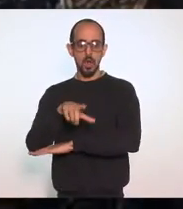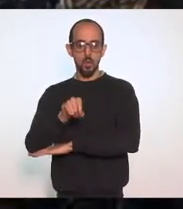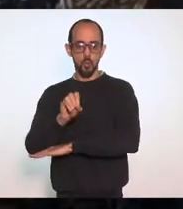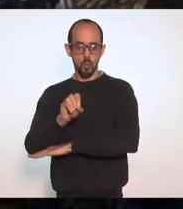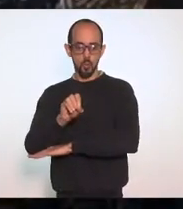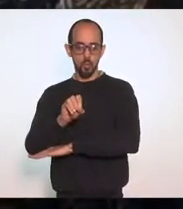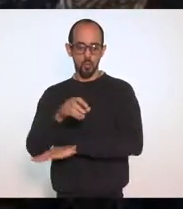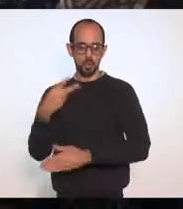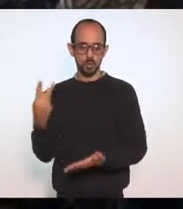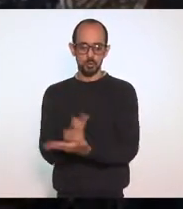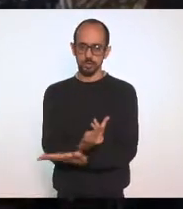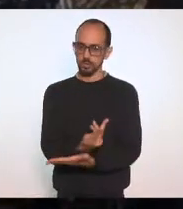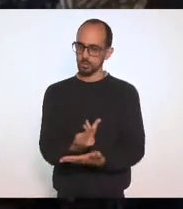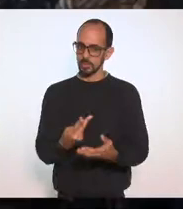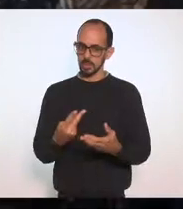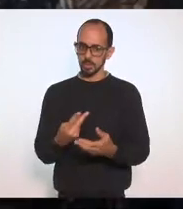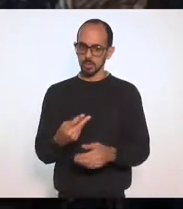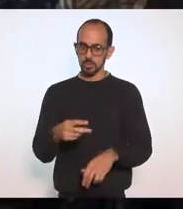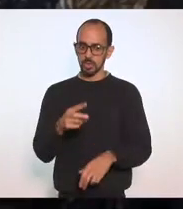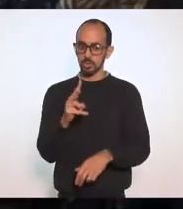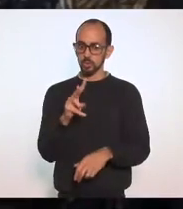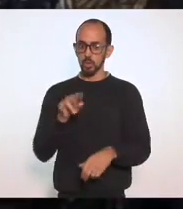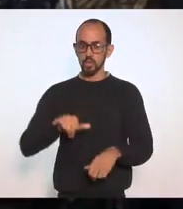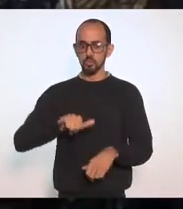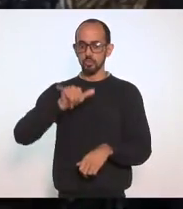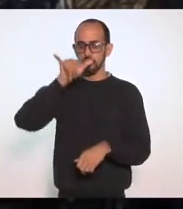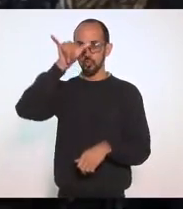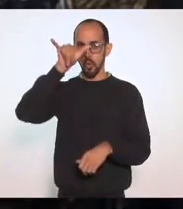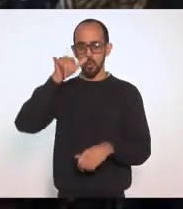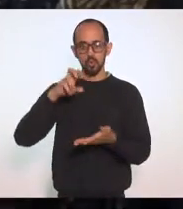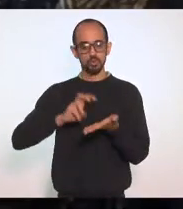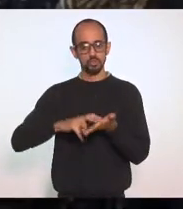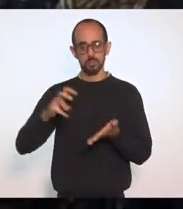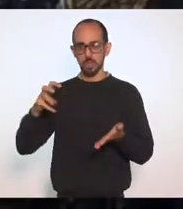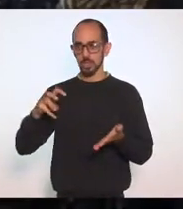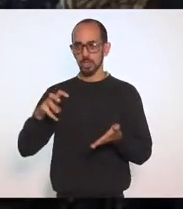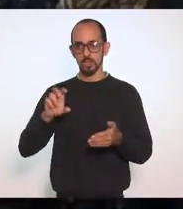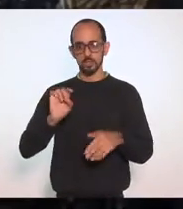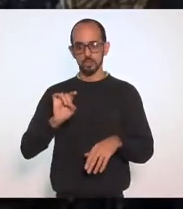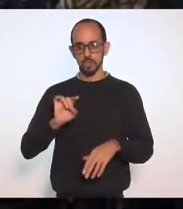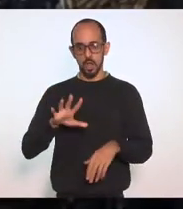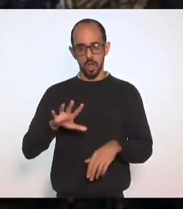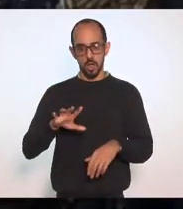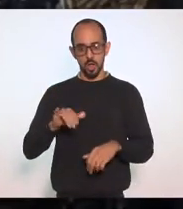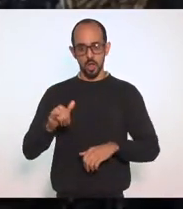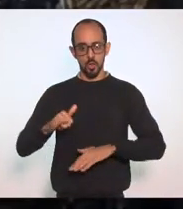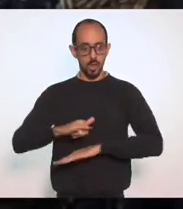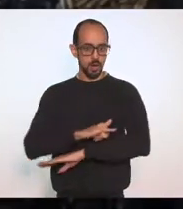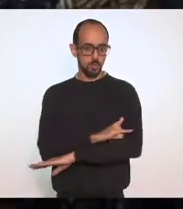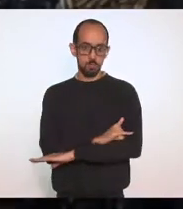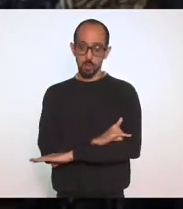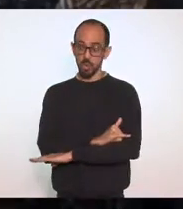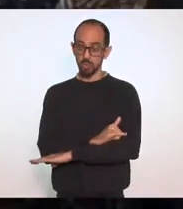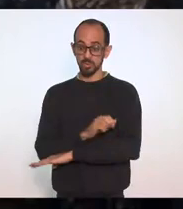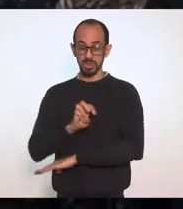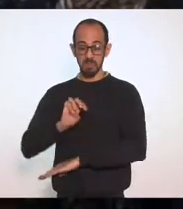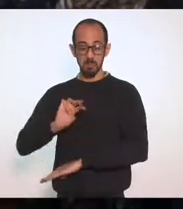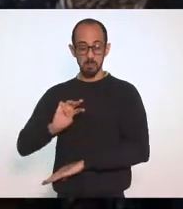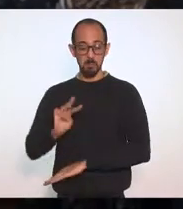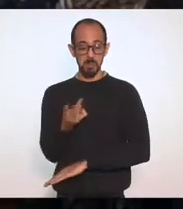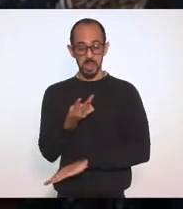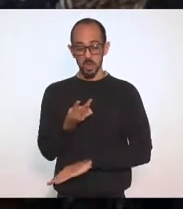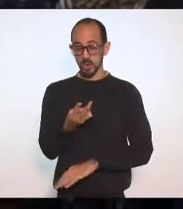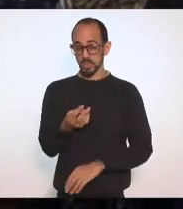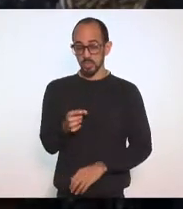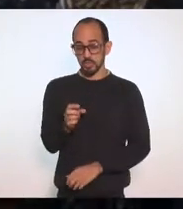falimentar. Dois voos saindo por por manhã, está um aeroporto que custou bilhões, apenas dois